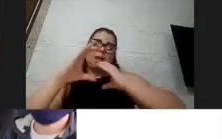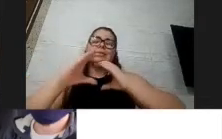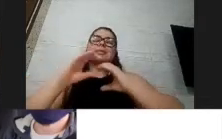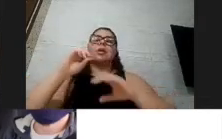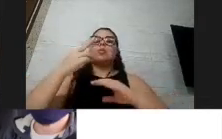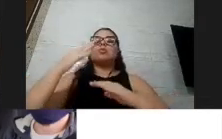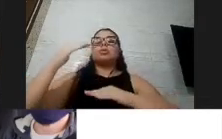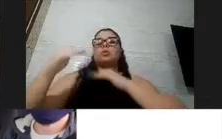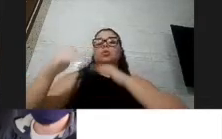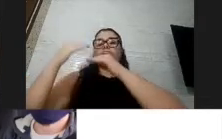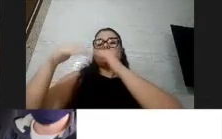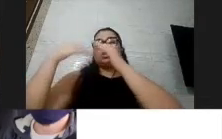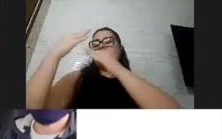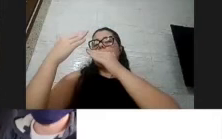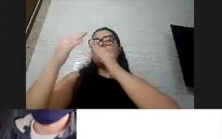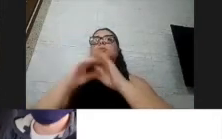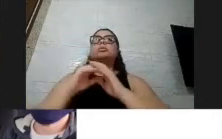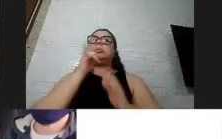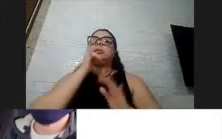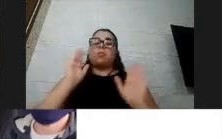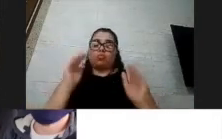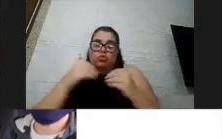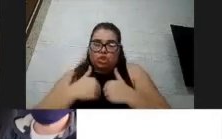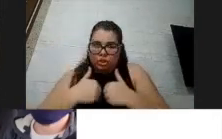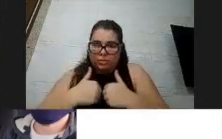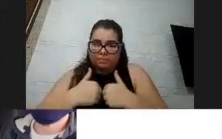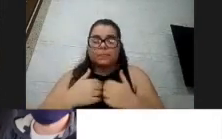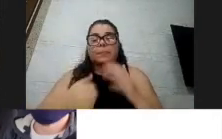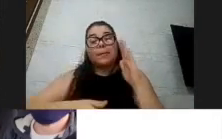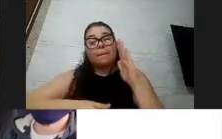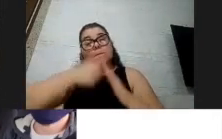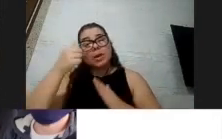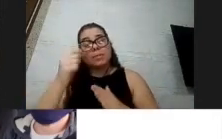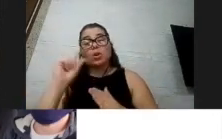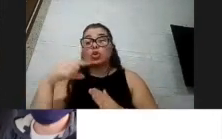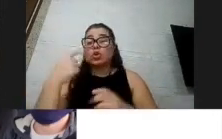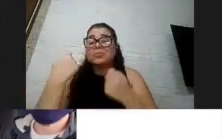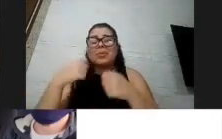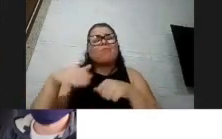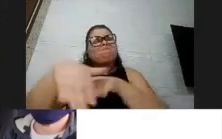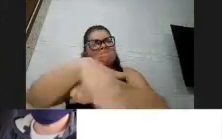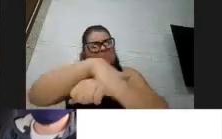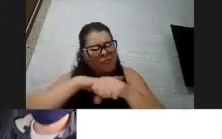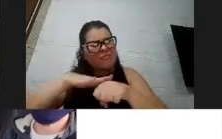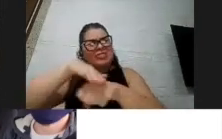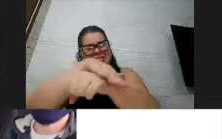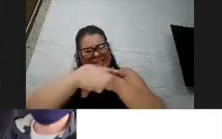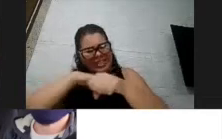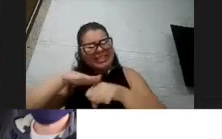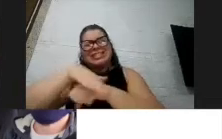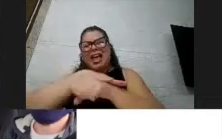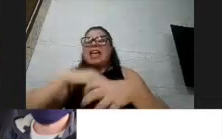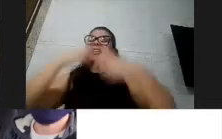exemplo, o autismo, né? A gente, primeiro, a gente precisa conversar muito e explicar. A gente não